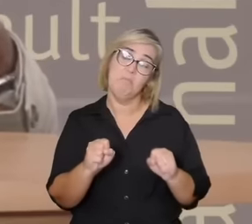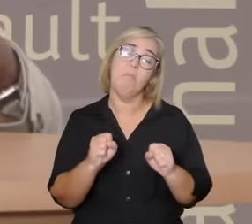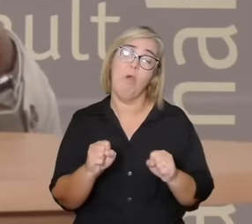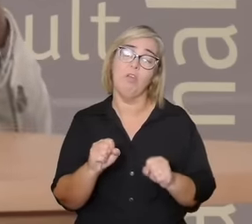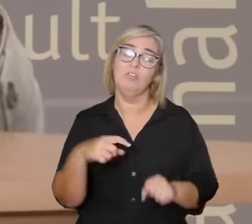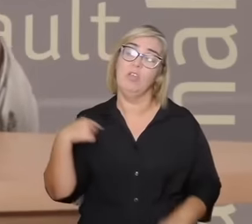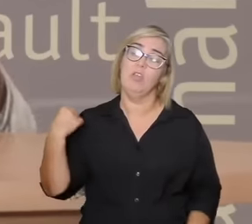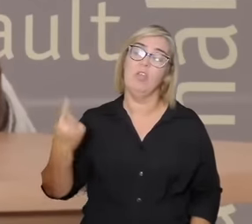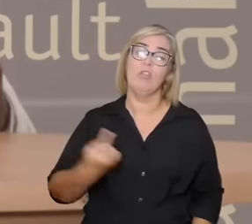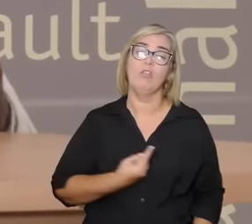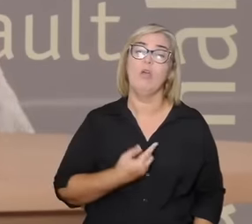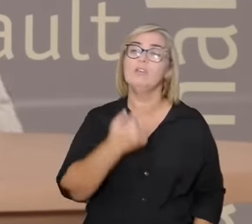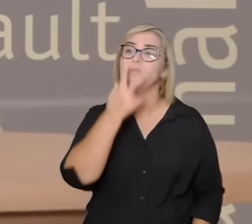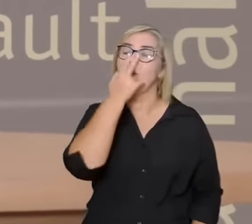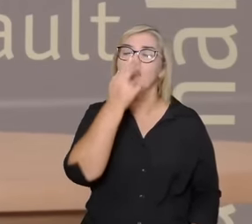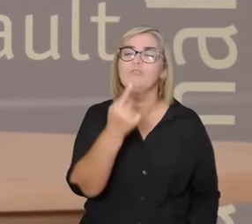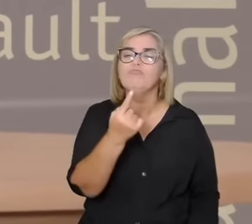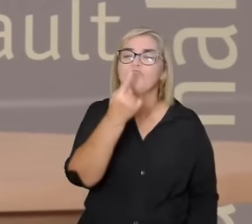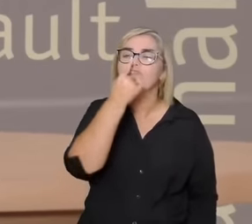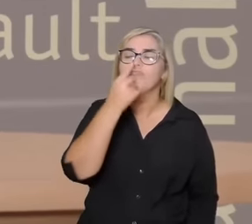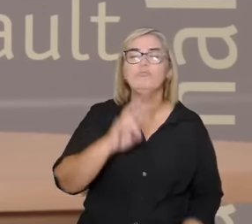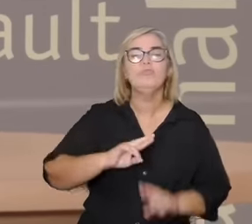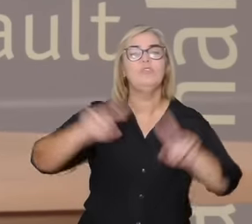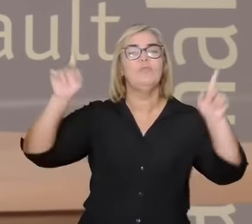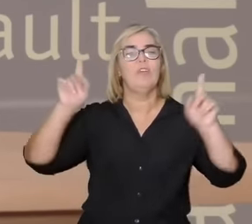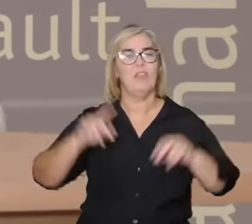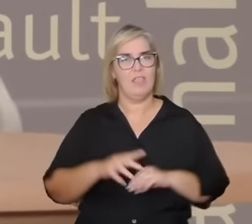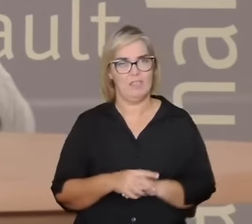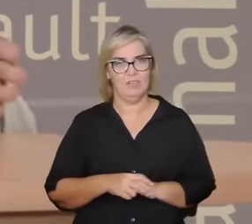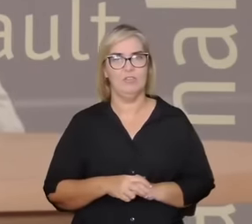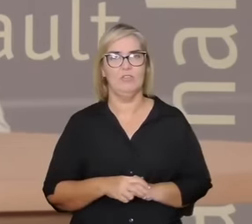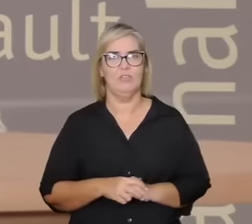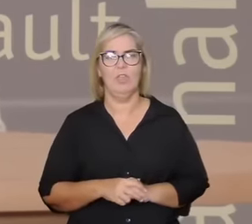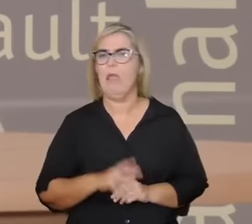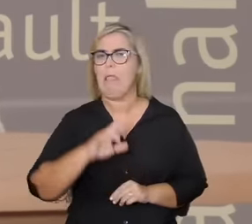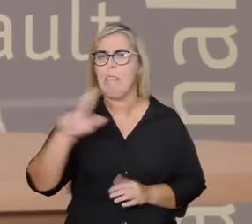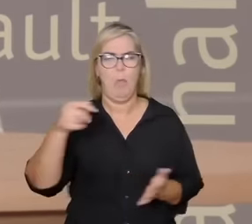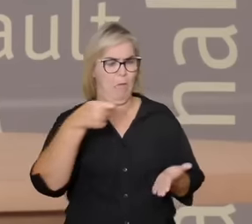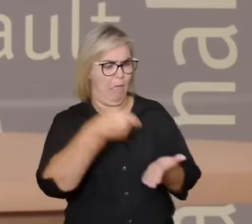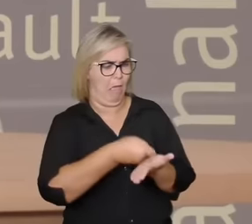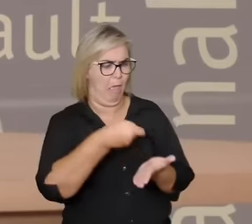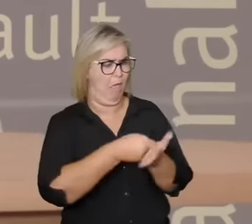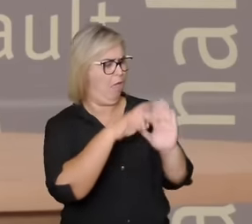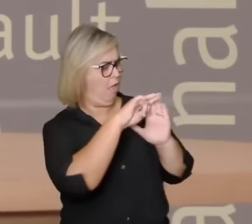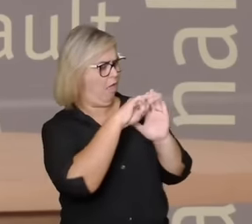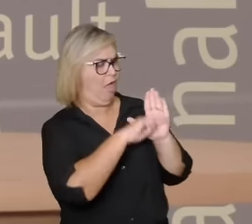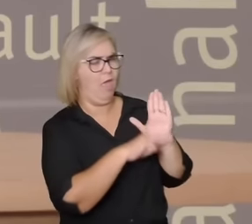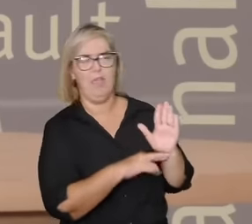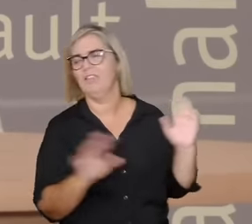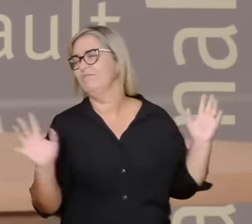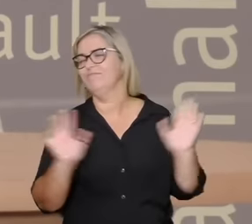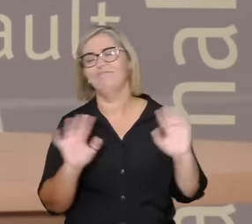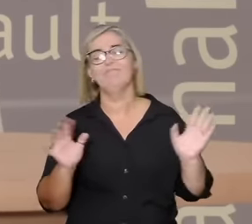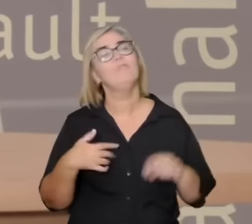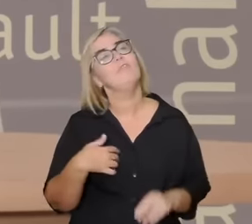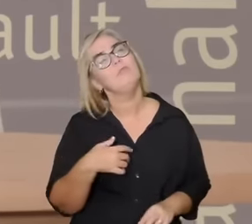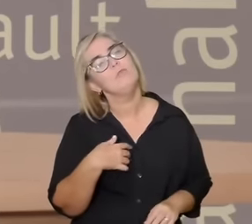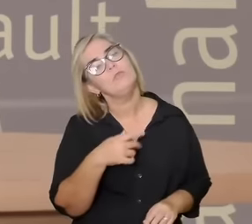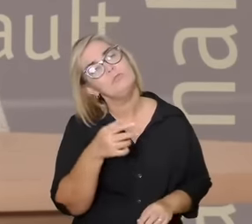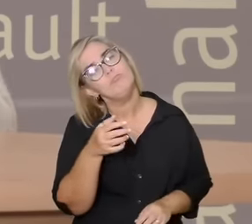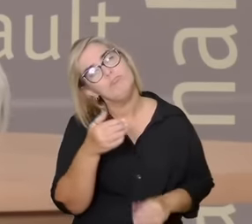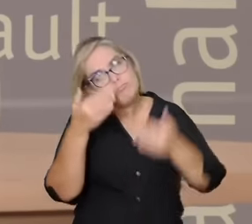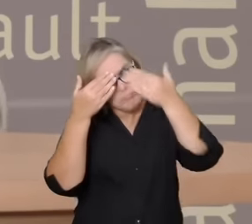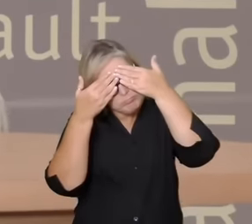forma que nos inspire não que vai dizer como vai ser sua relação amorosa mas pode ser a inspiração que vai te